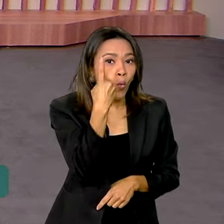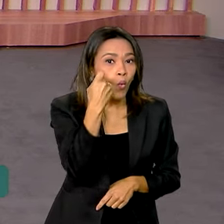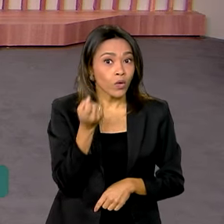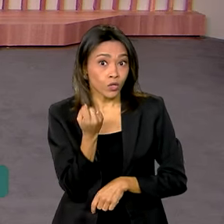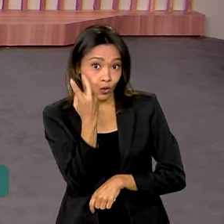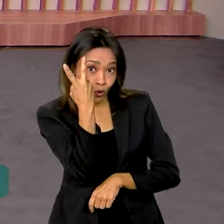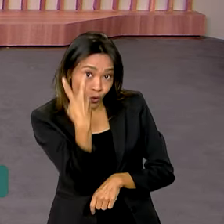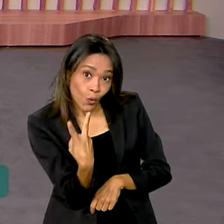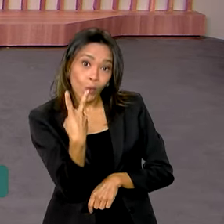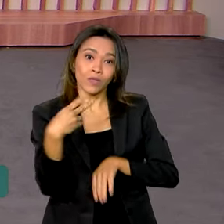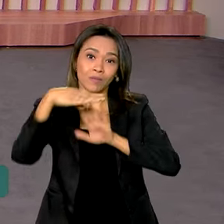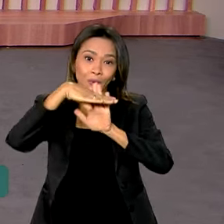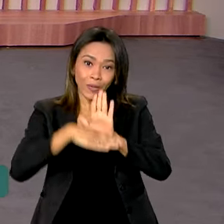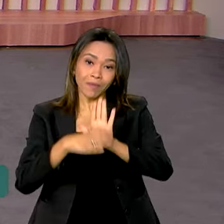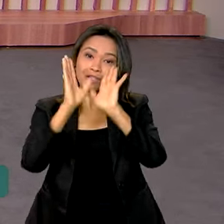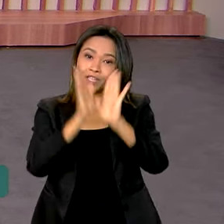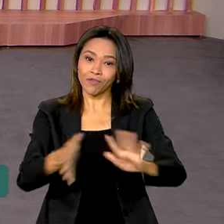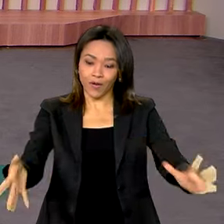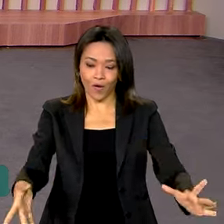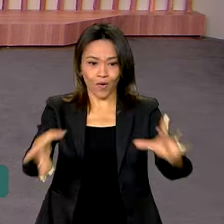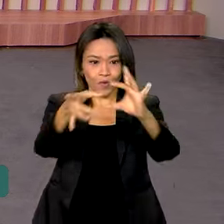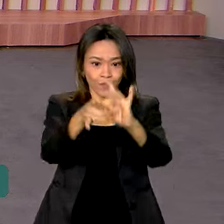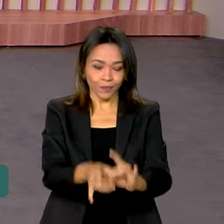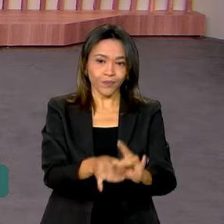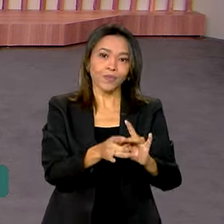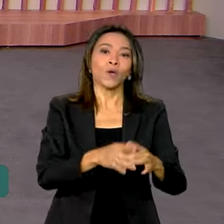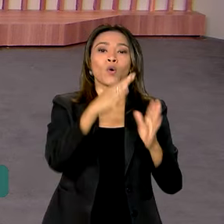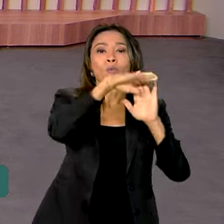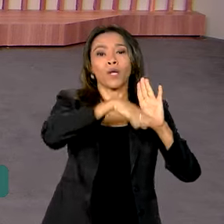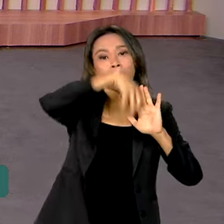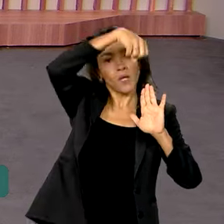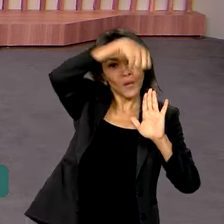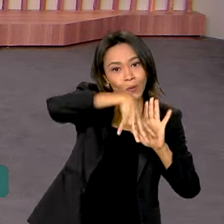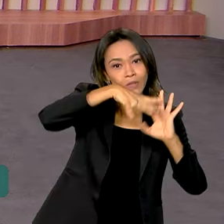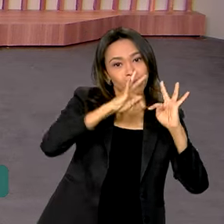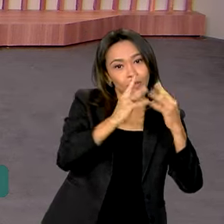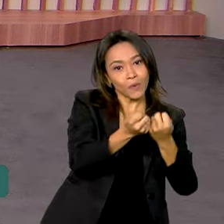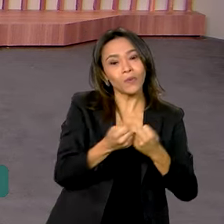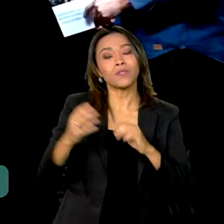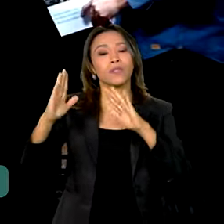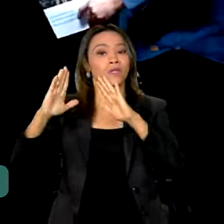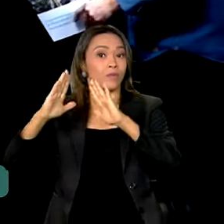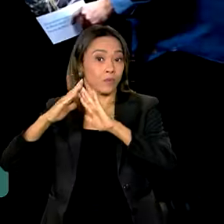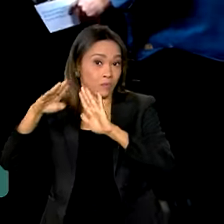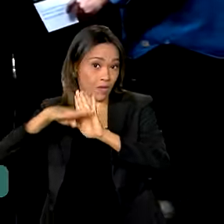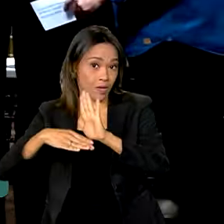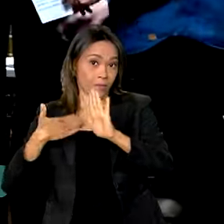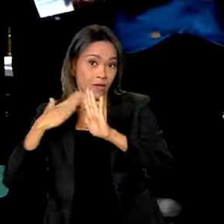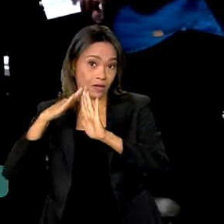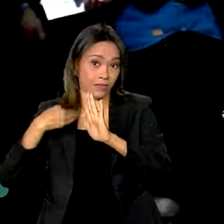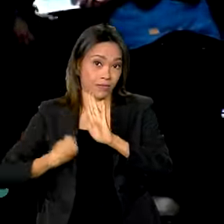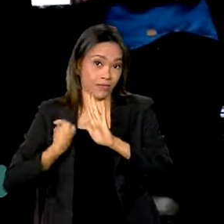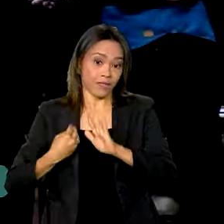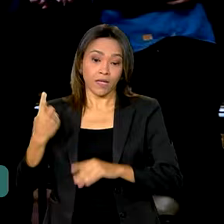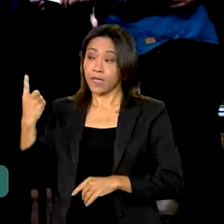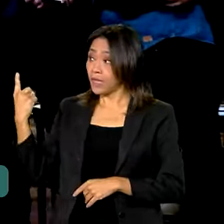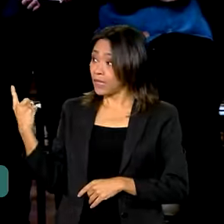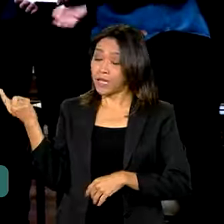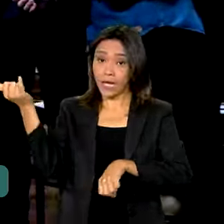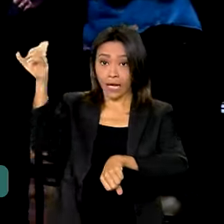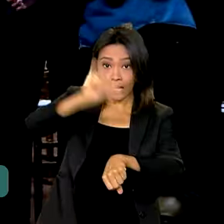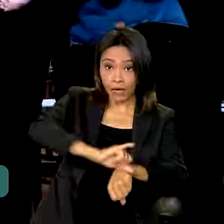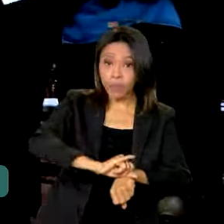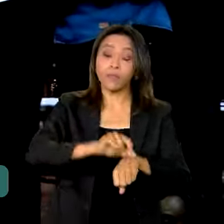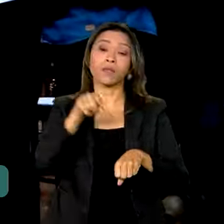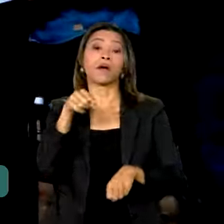programas sociais foram integrados, o Luz para Todos e o Minha Casa Minha Vida. Na capital mineira, o